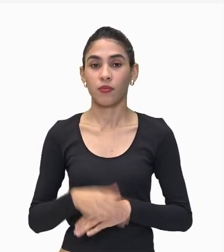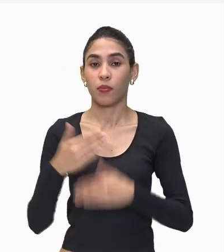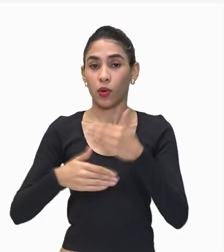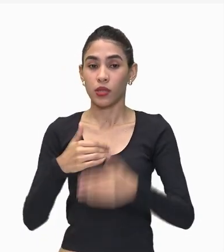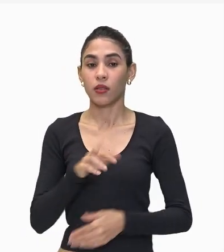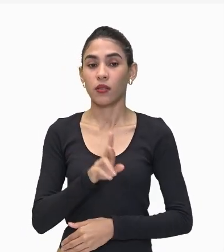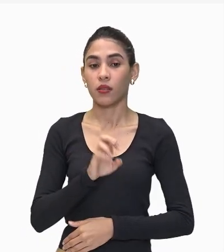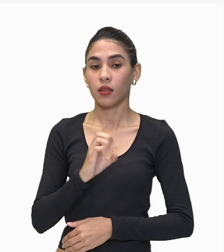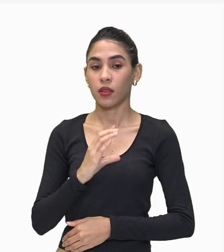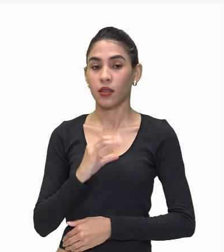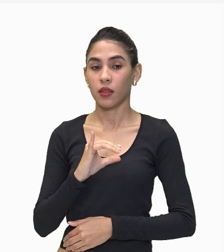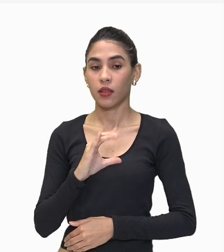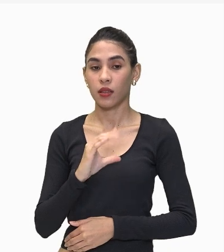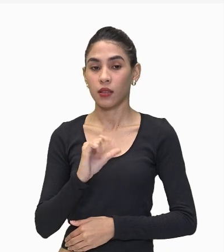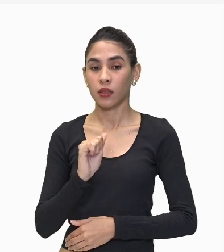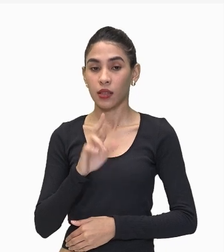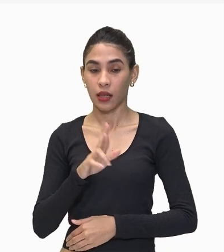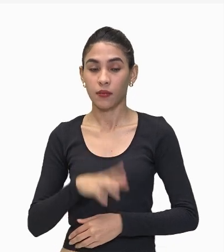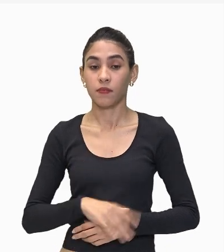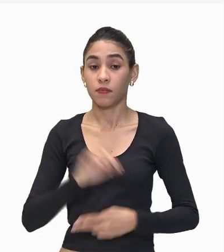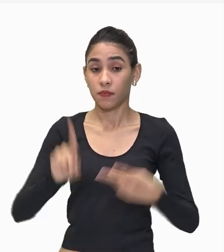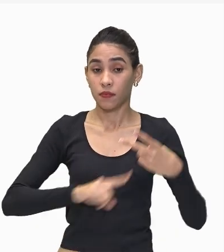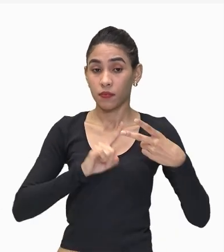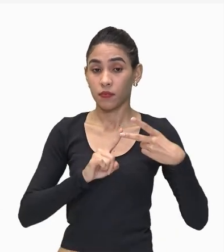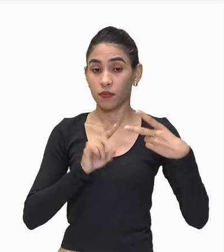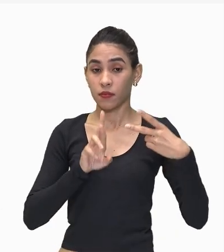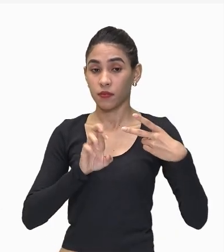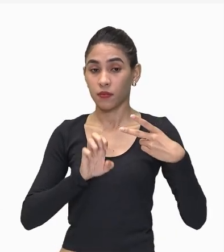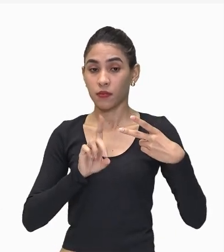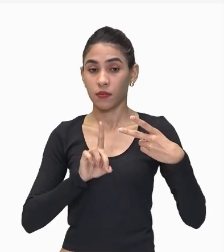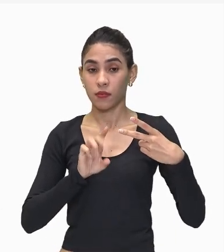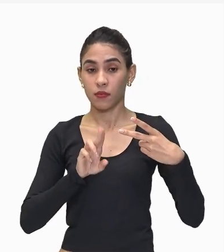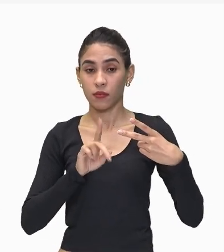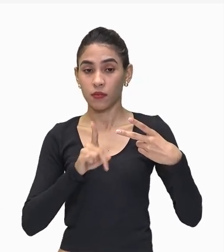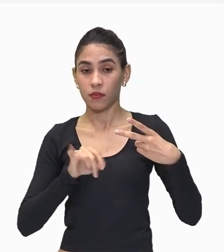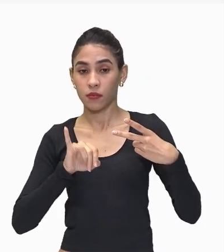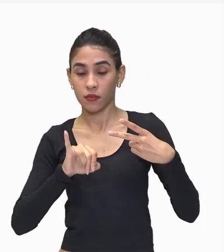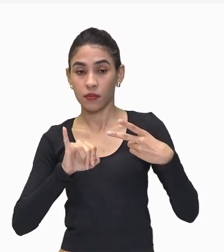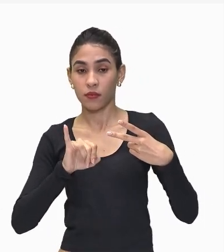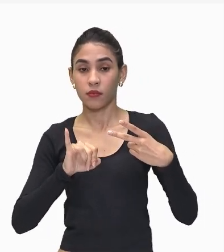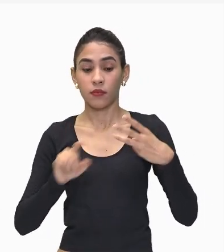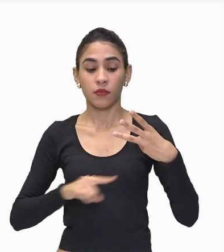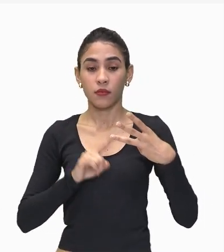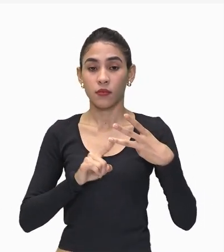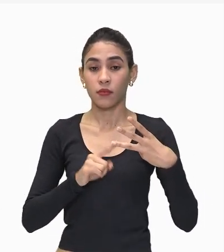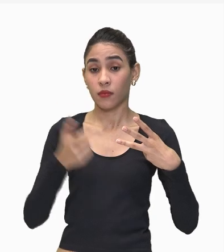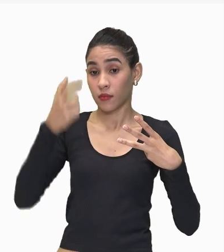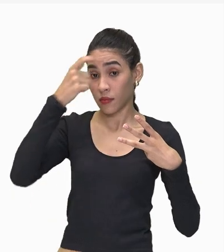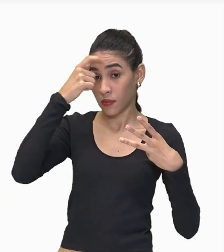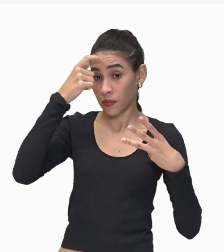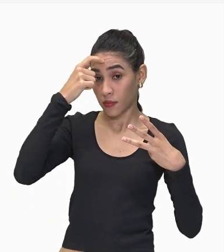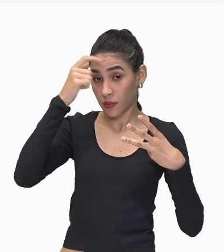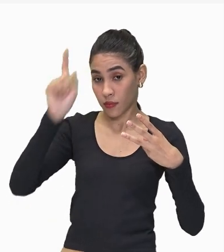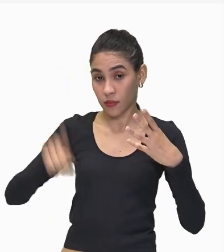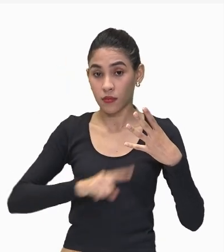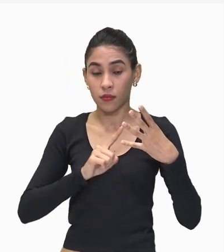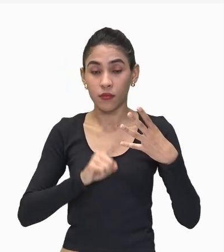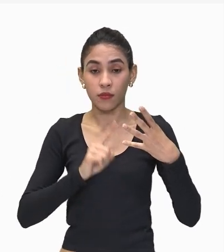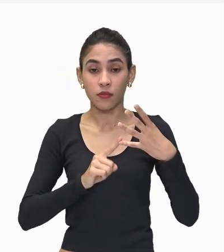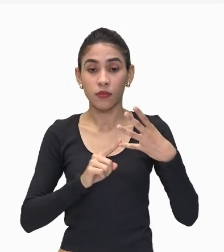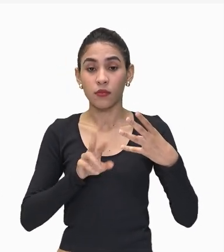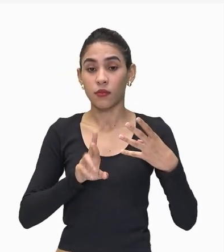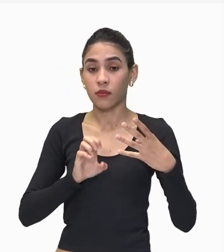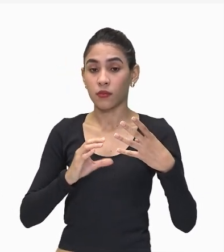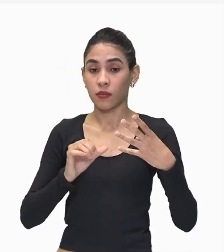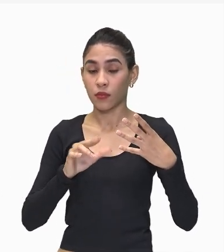reciclagem Reduzindo O consumo Repensando Nas atitudes Recusar O que